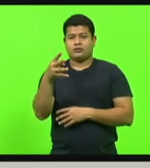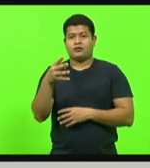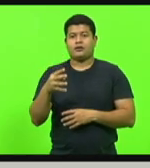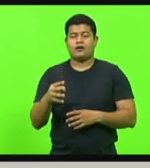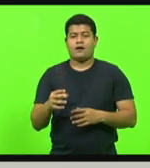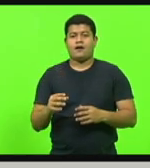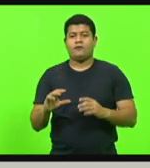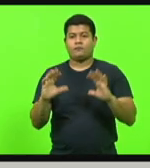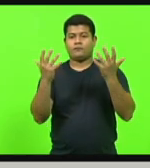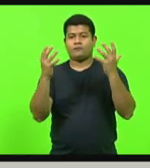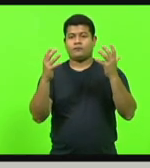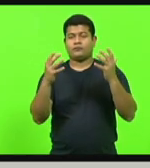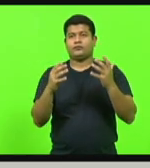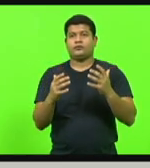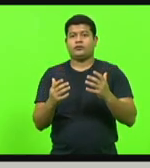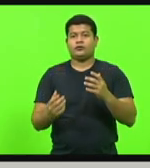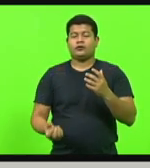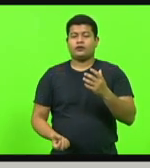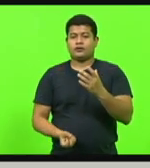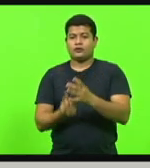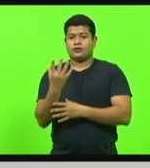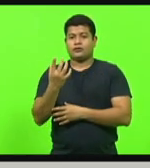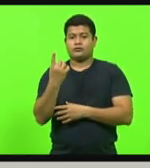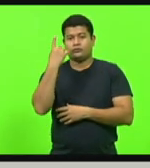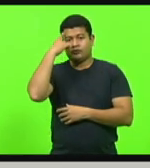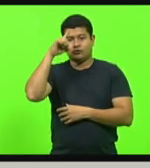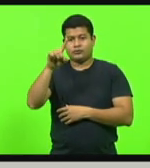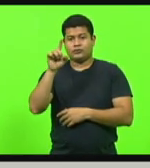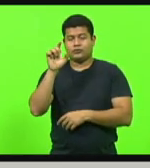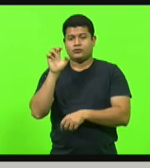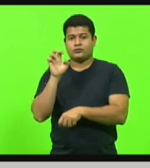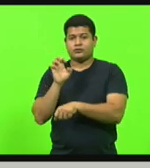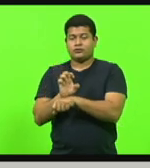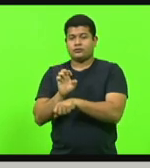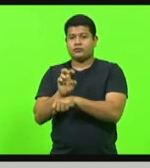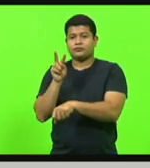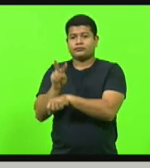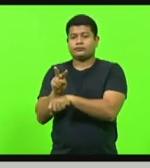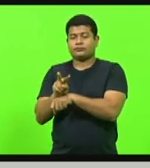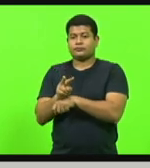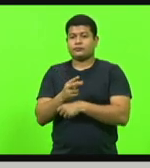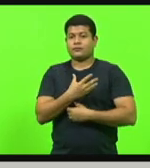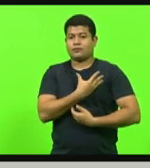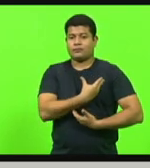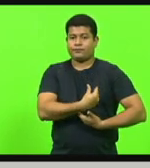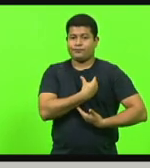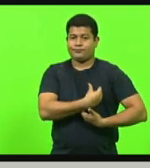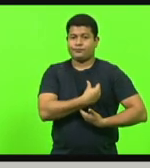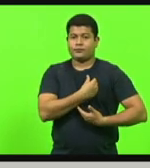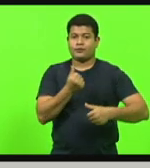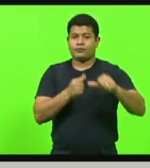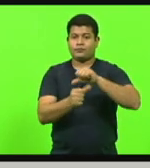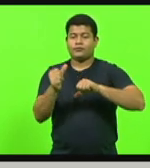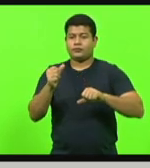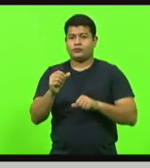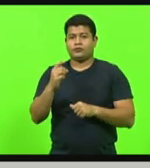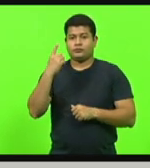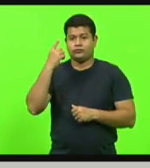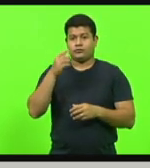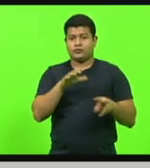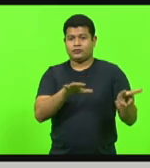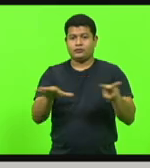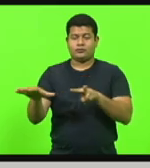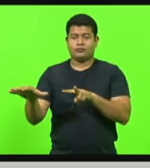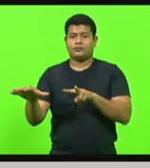Catarina para instituir o Dia Estadual de Proteção do Aleitamento Materno e modificar a data de realização da semana do